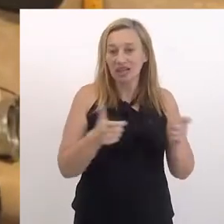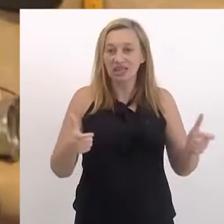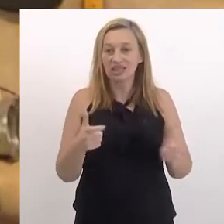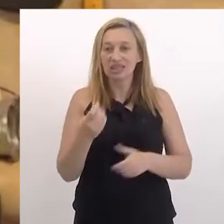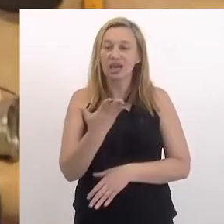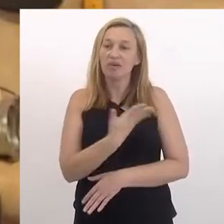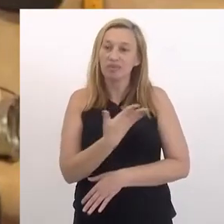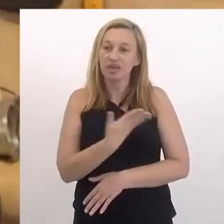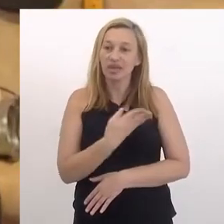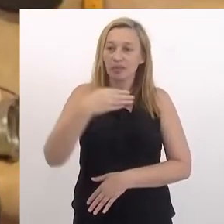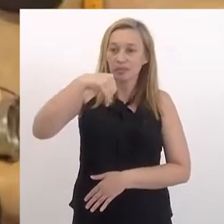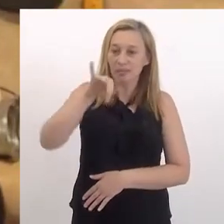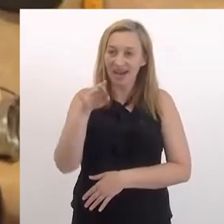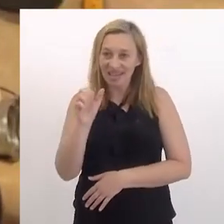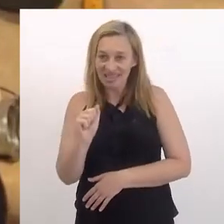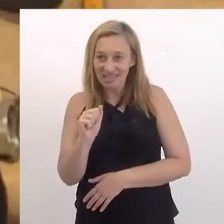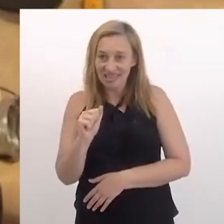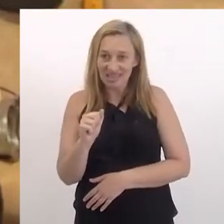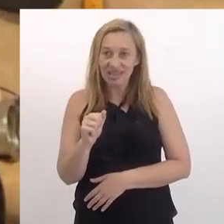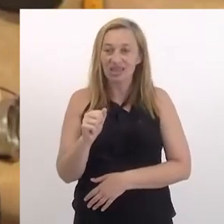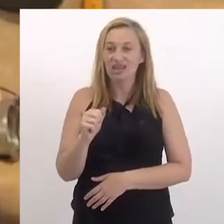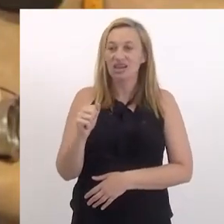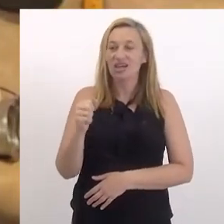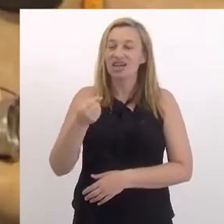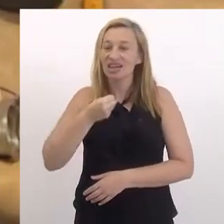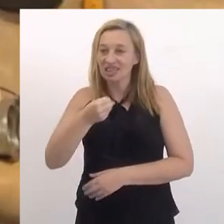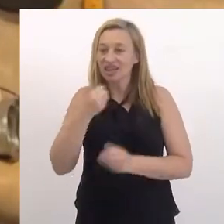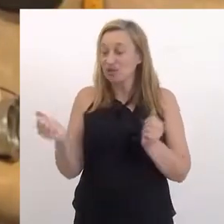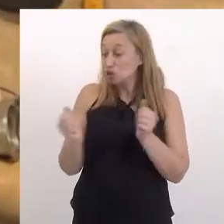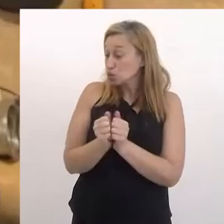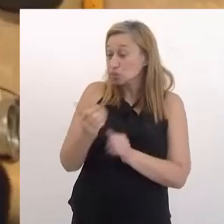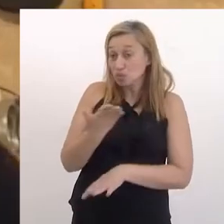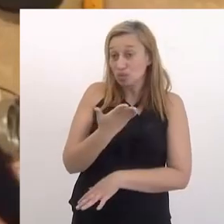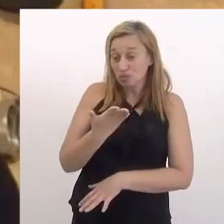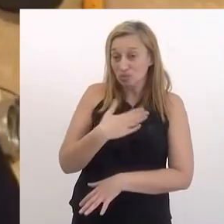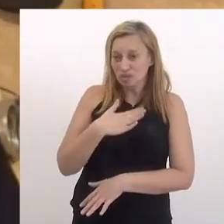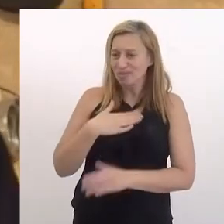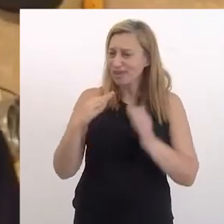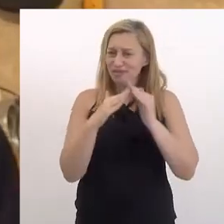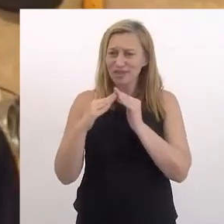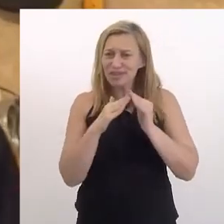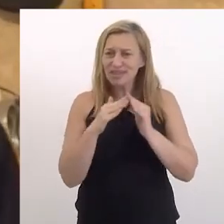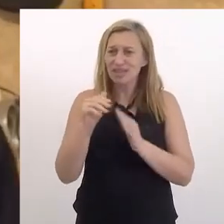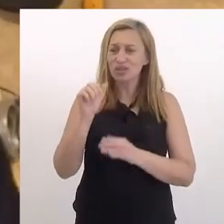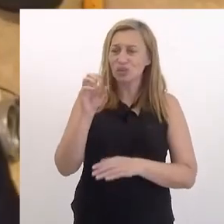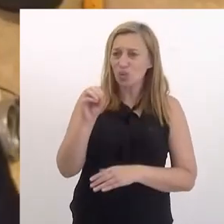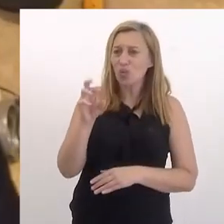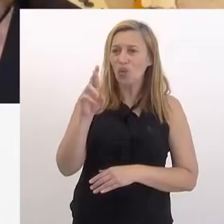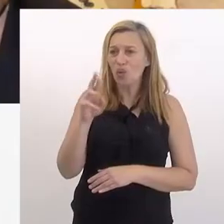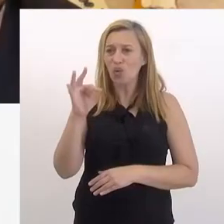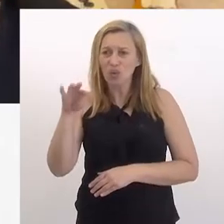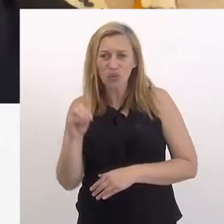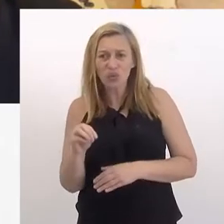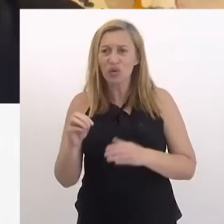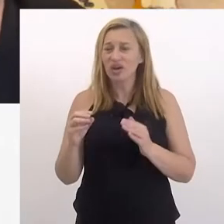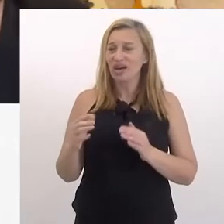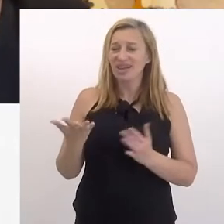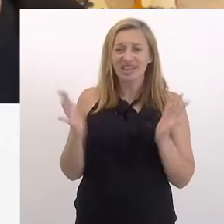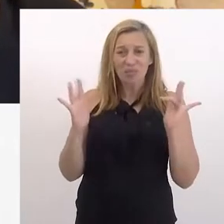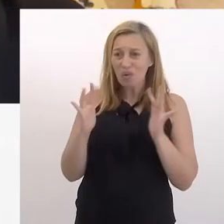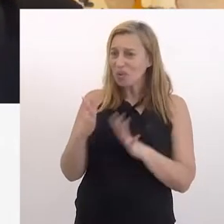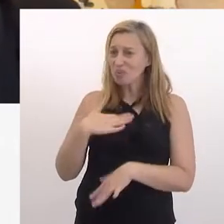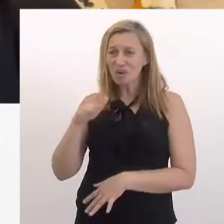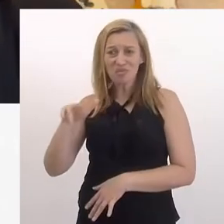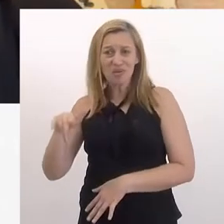grande amiga, que era a Márcia, era a minha parceira vocalista, que era a minha amiga desde a minha vizinha do orto, desde